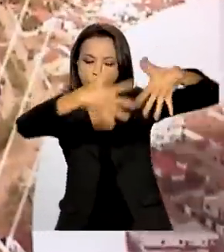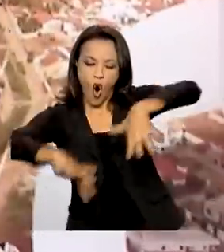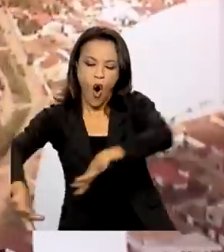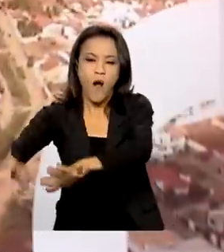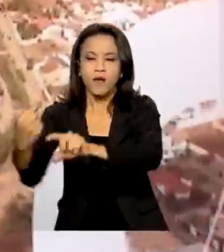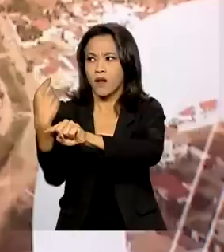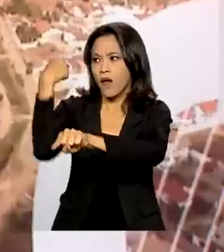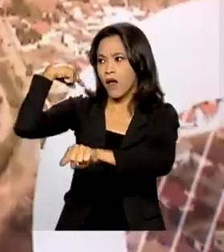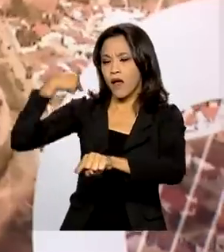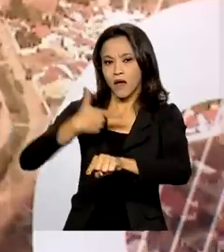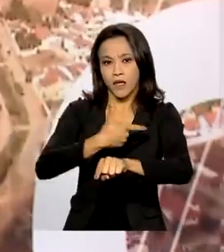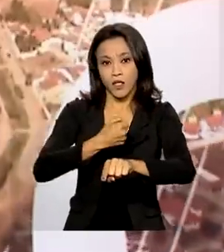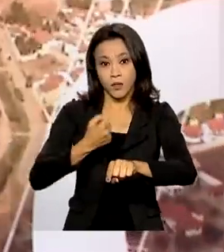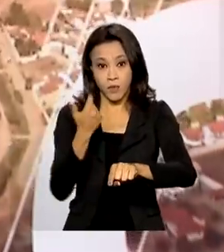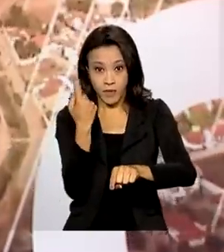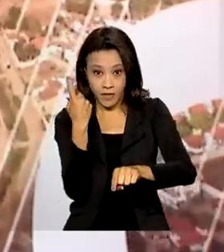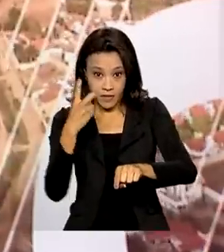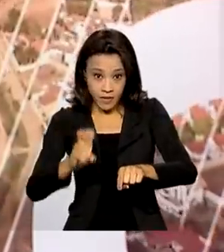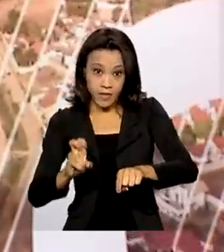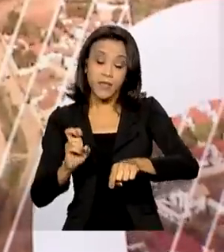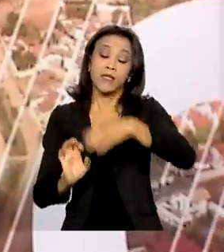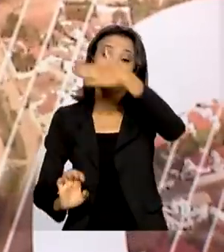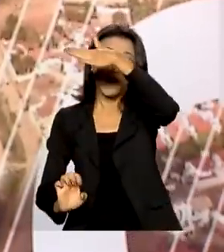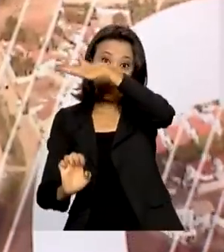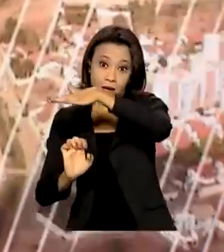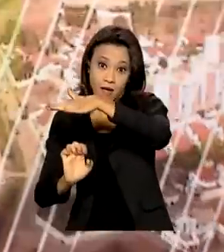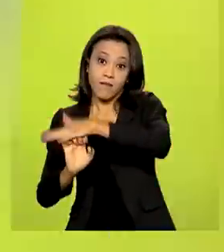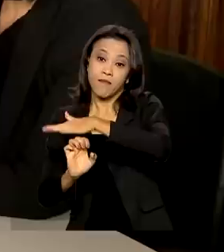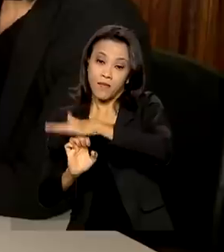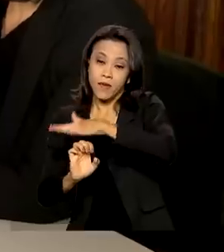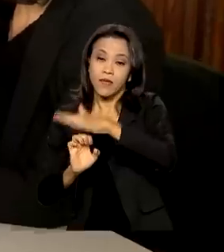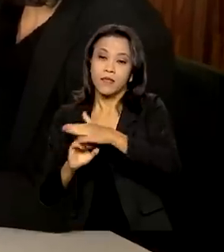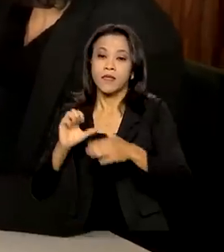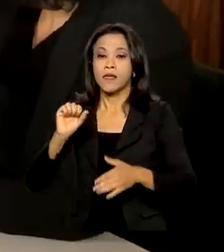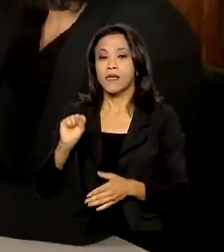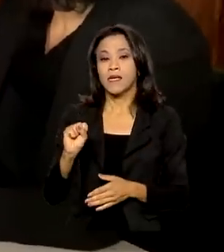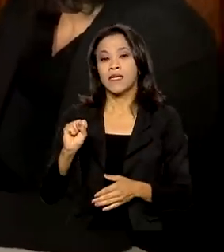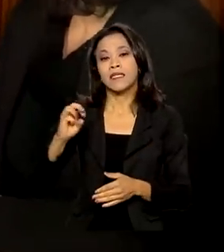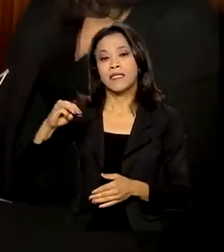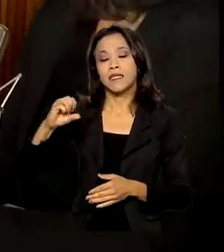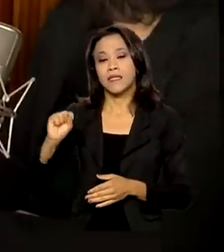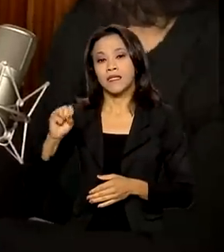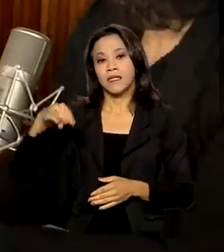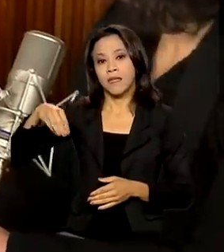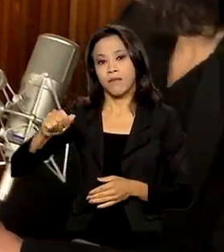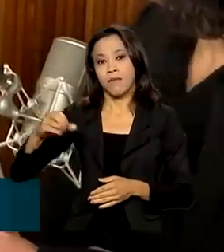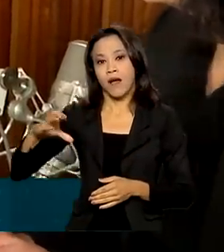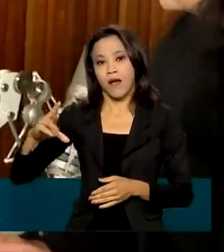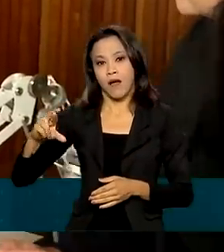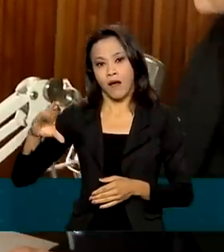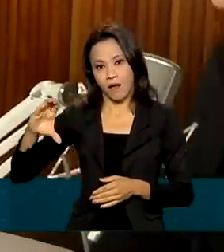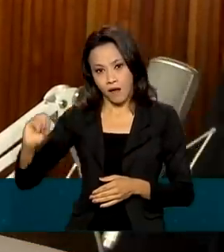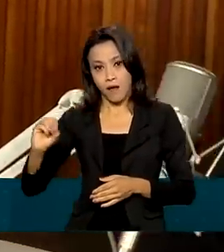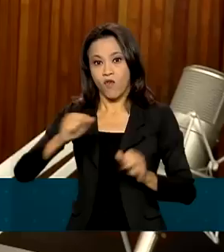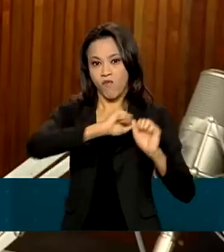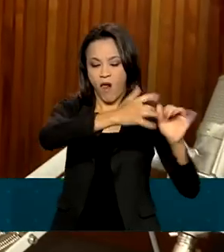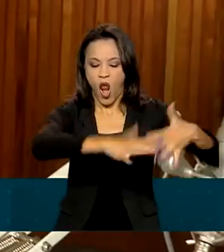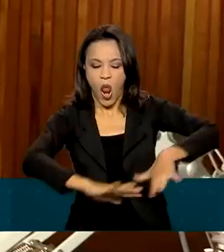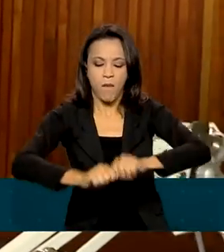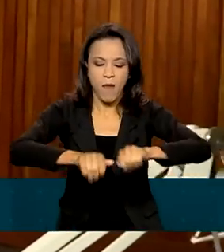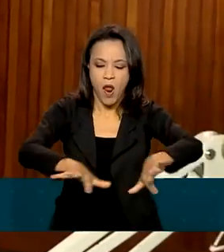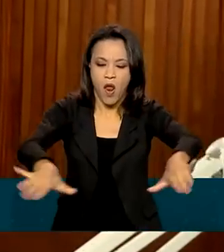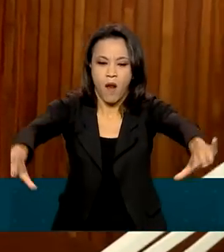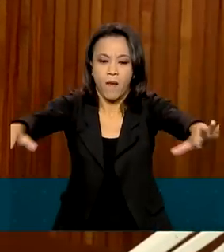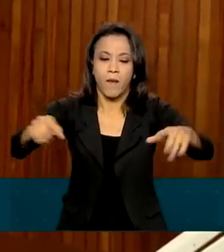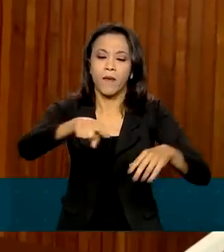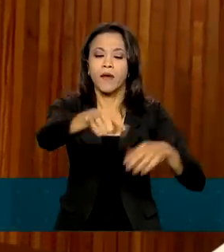barragem da mineradora Samarco rompeu na cidade. A ideia é trazer um fundo empreendedor, um fundo Rio Doce